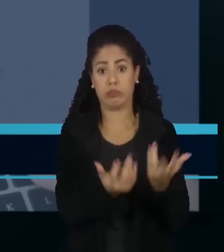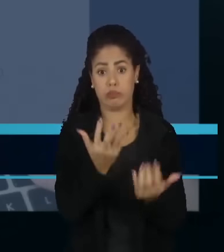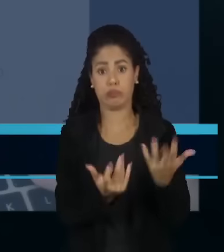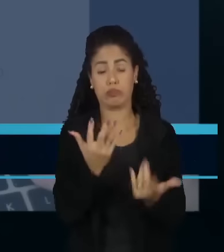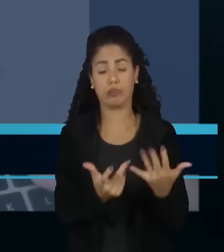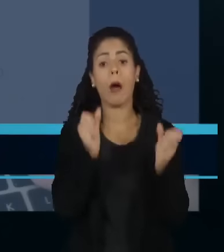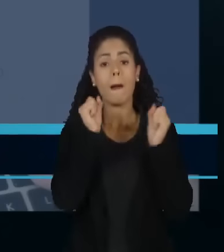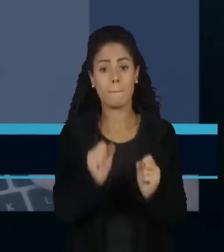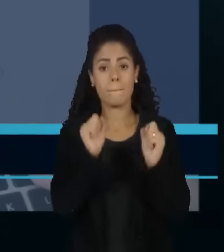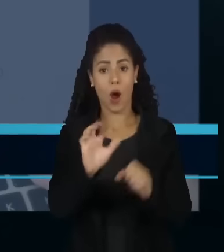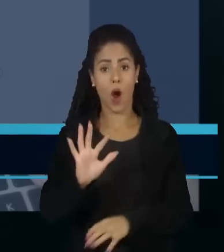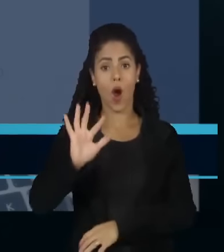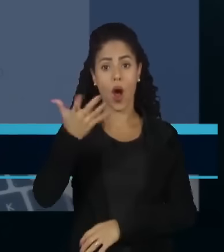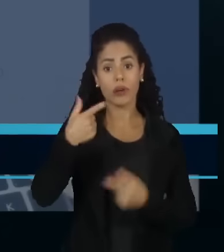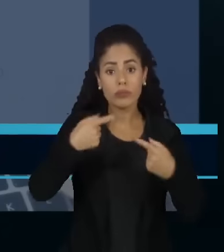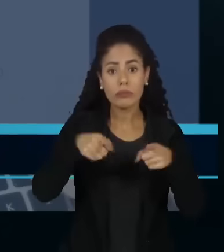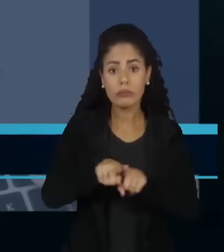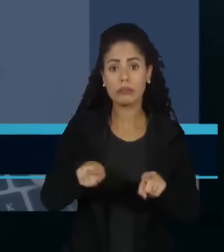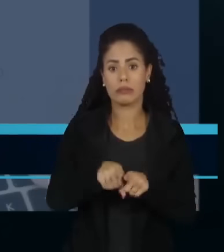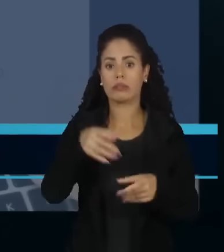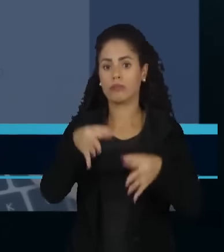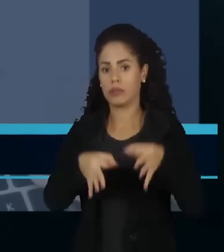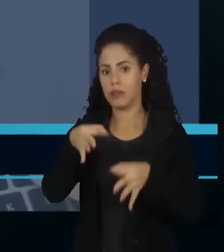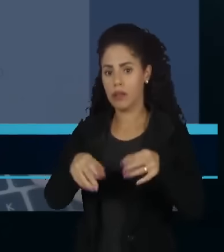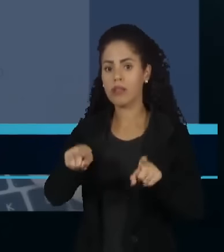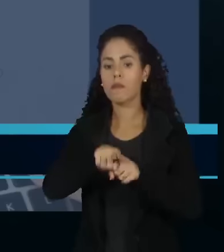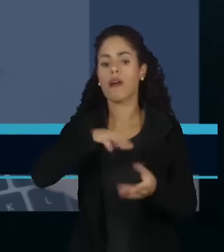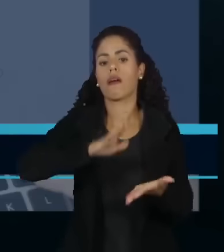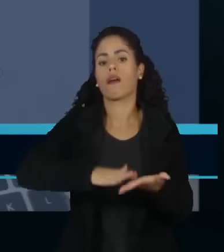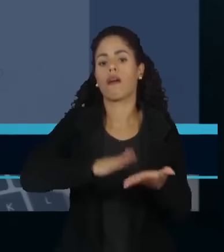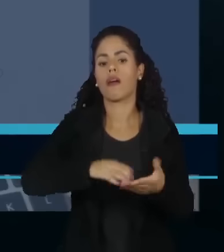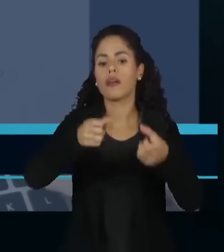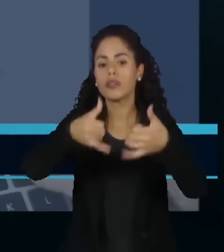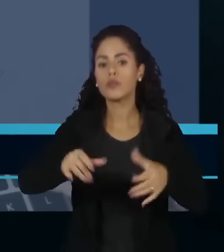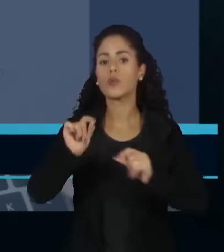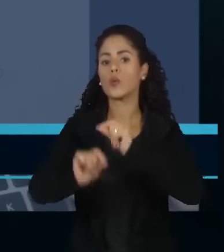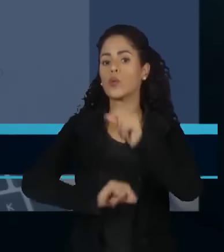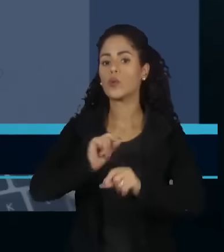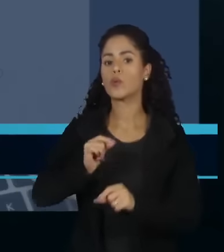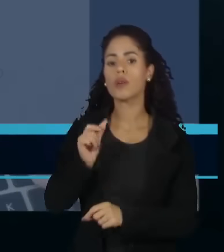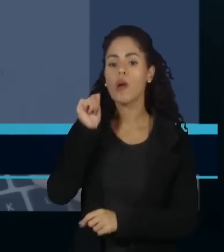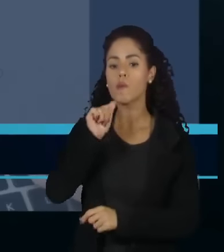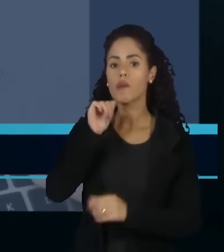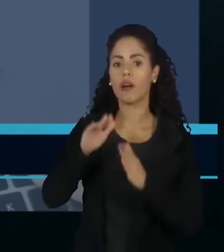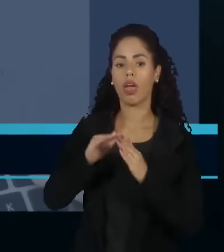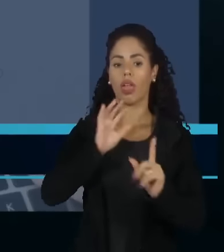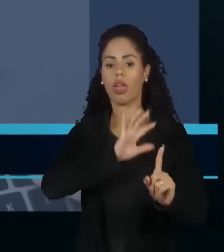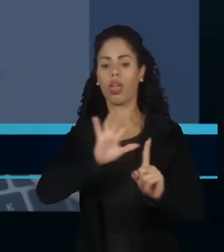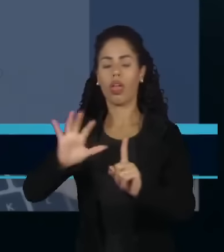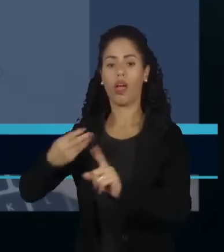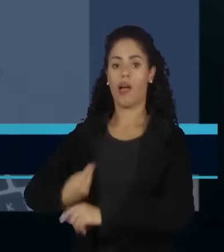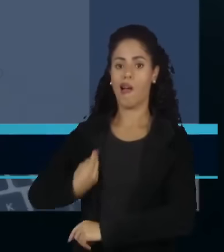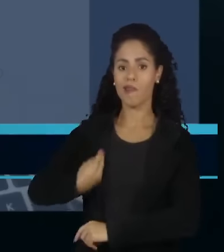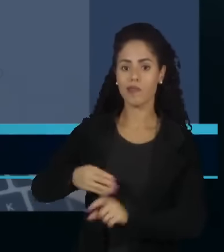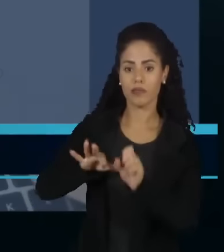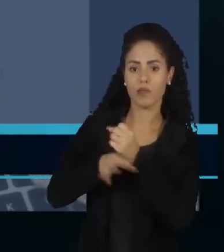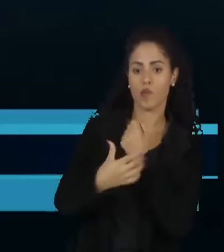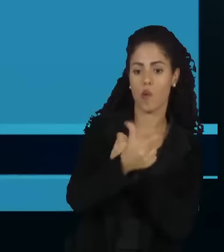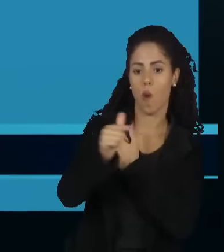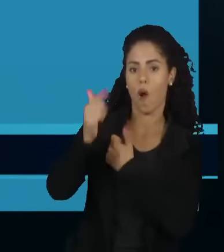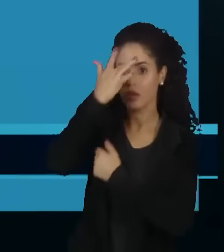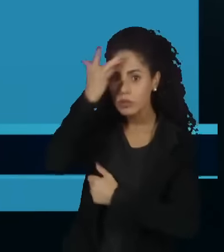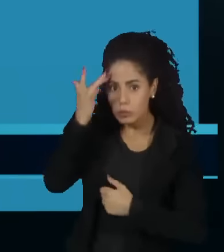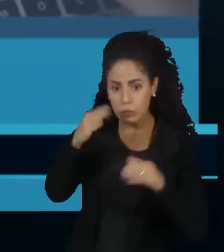de fogo no apartamento. O juiz conclui a sentença dizendo que a moradora afeta a segurança e a saúde dos vizinhos.